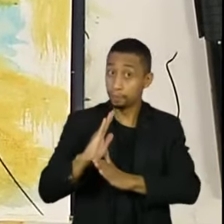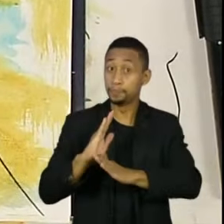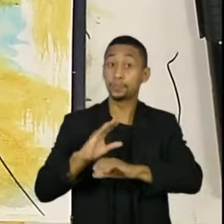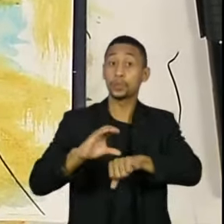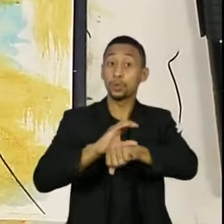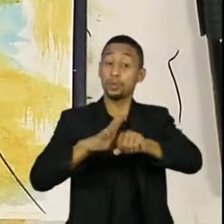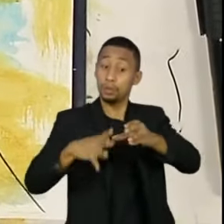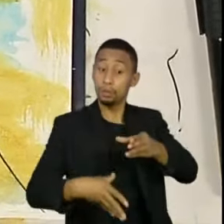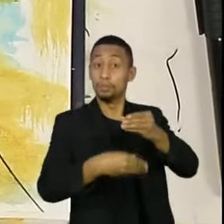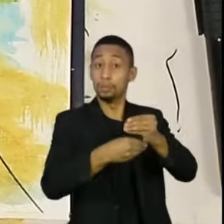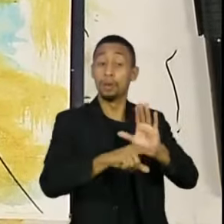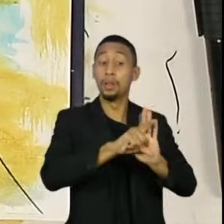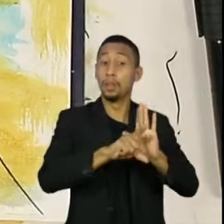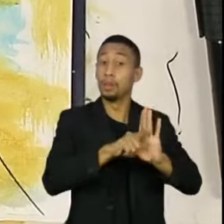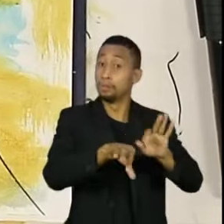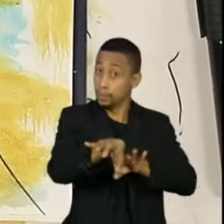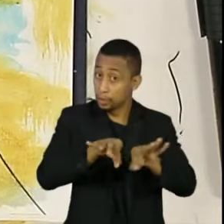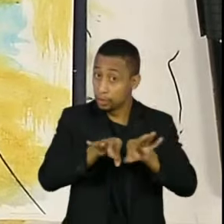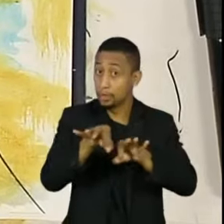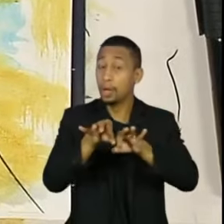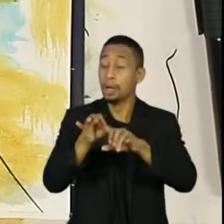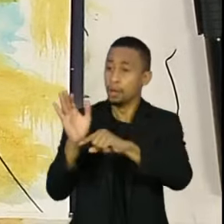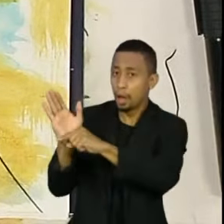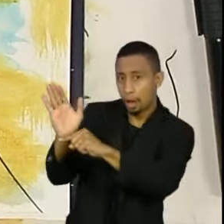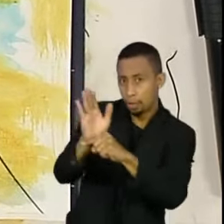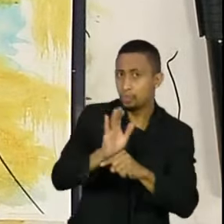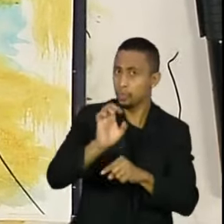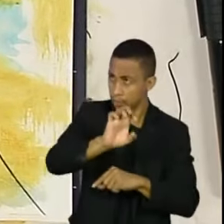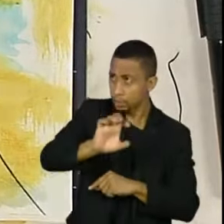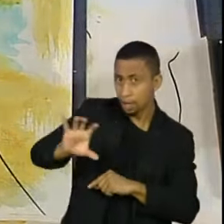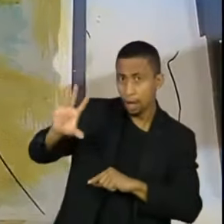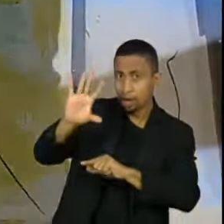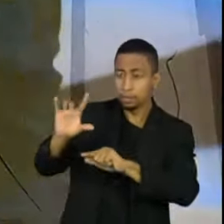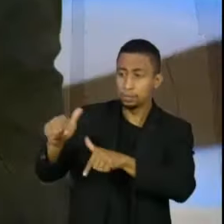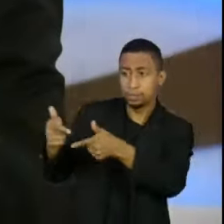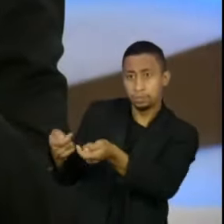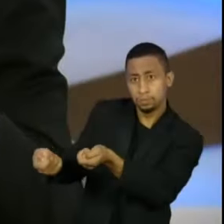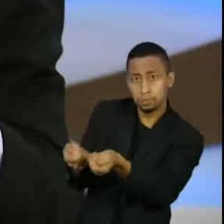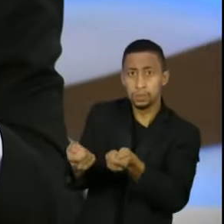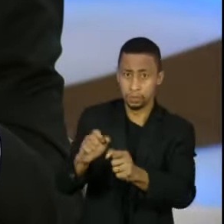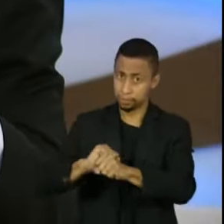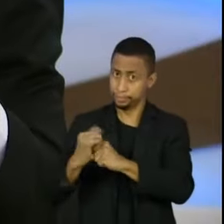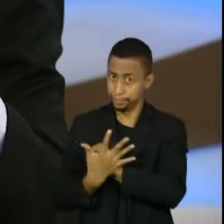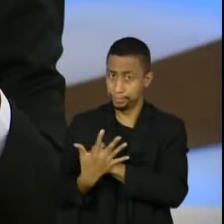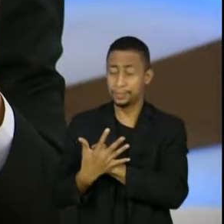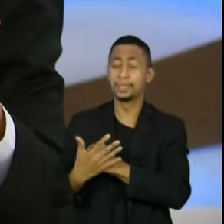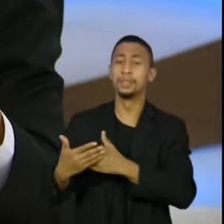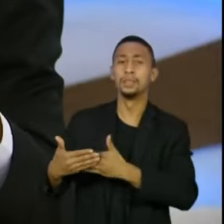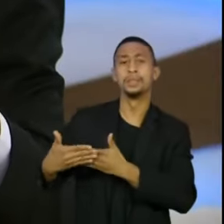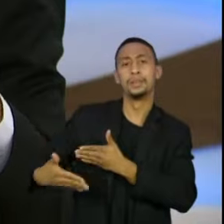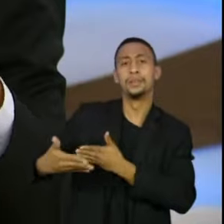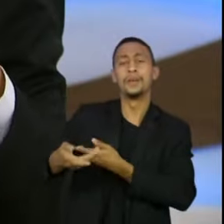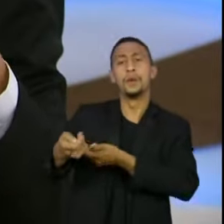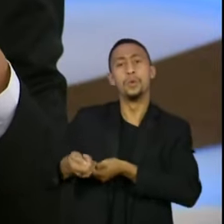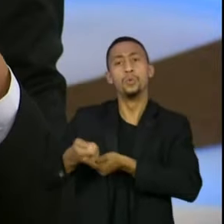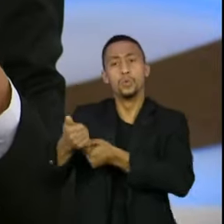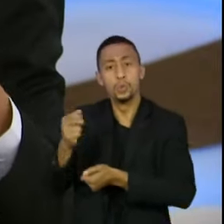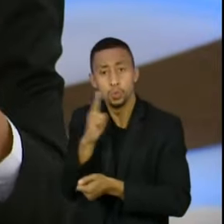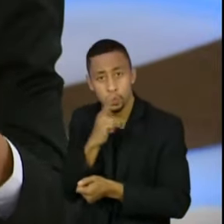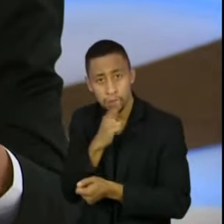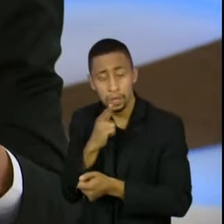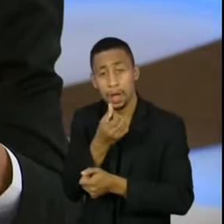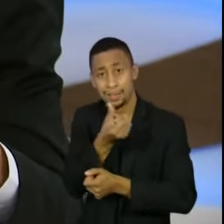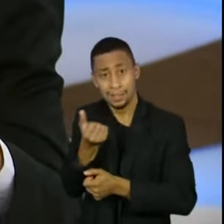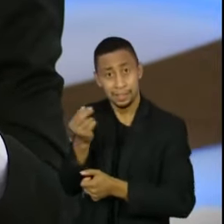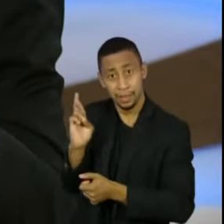projetos de lei que favoreceram os estados e municípios no enfrentamento da pandemia. Além de tudo que foi feito em termos de auxílio emergencial, de